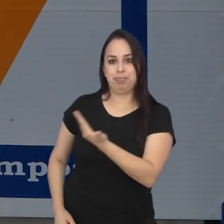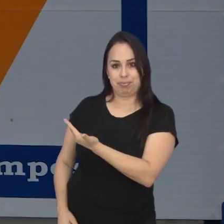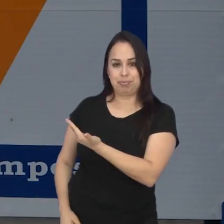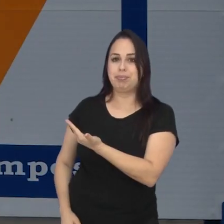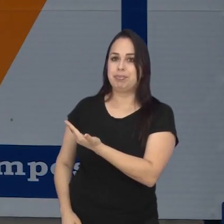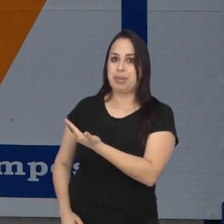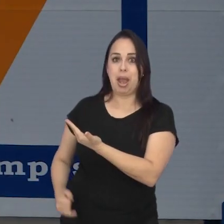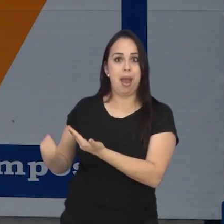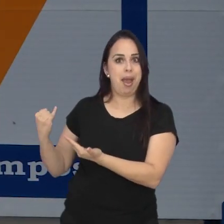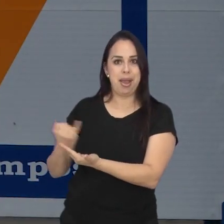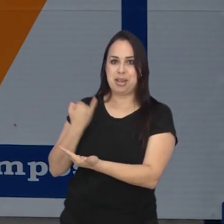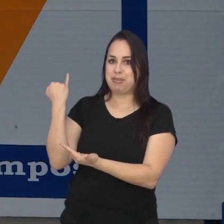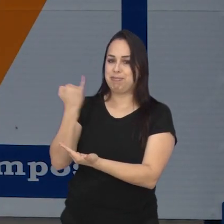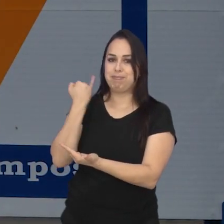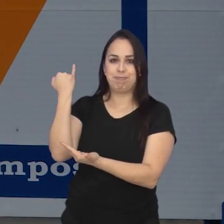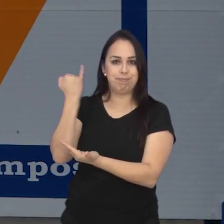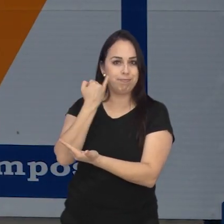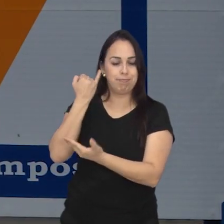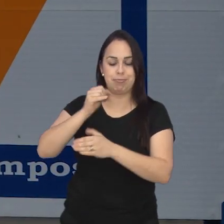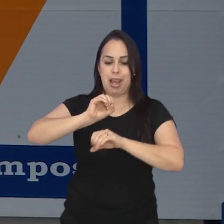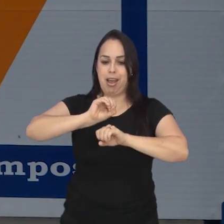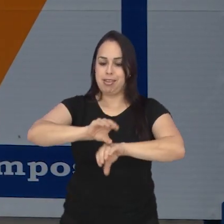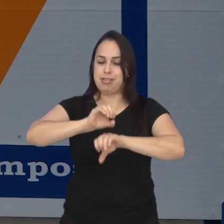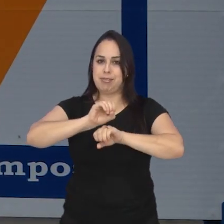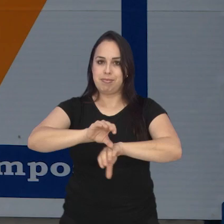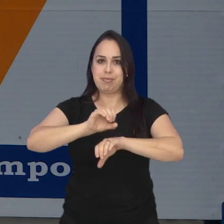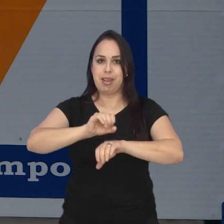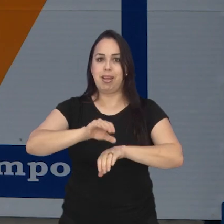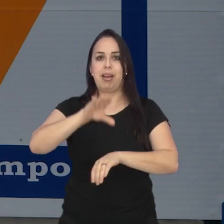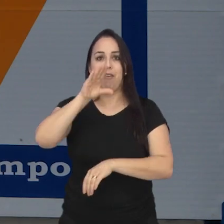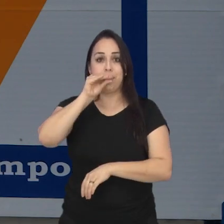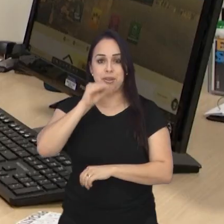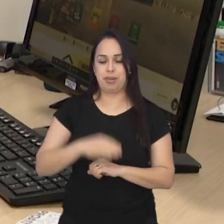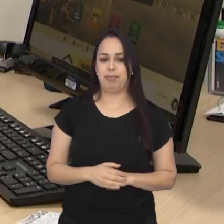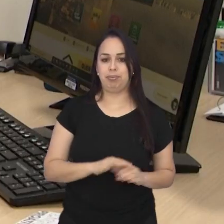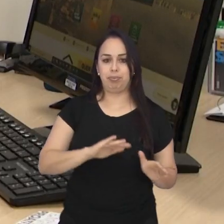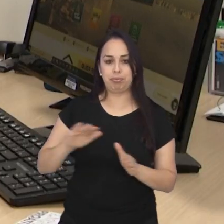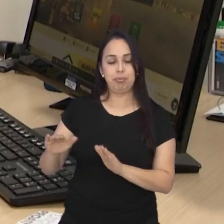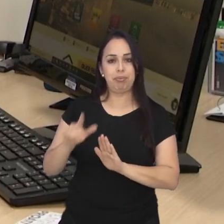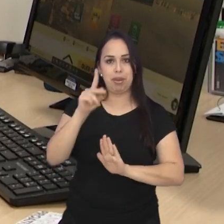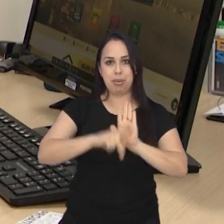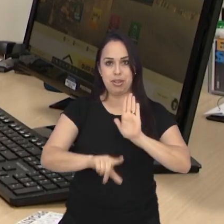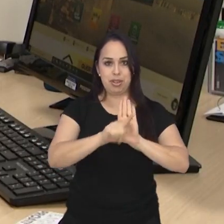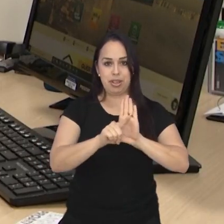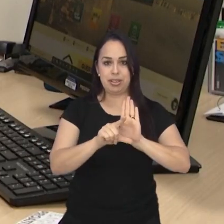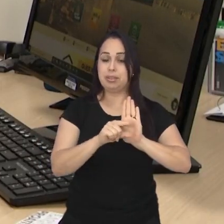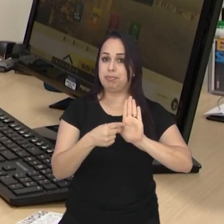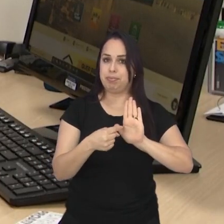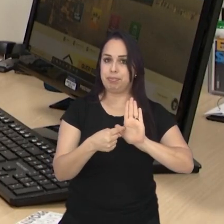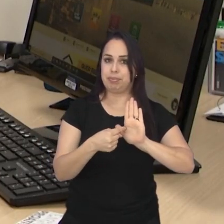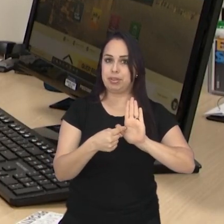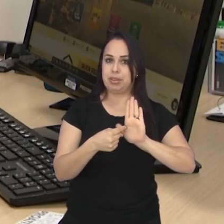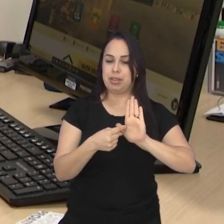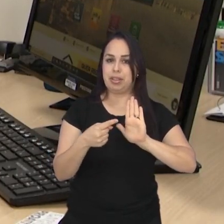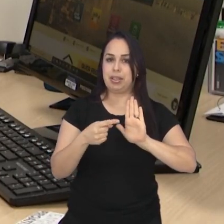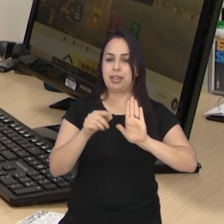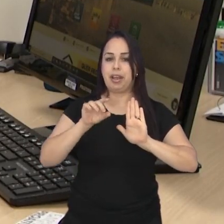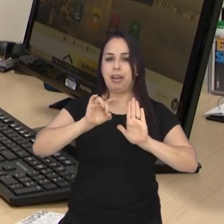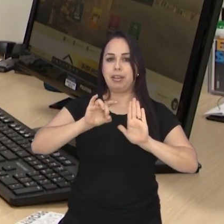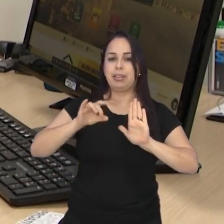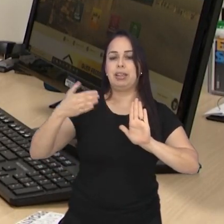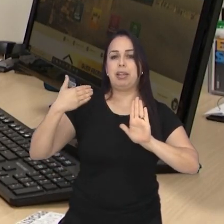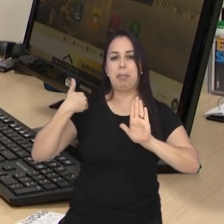defesa civil, é fundamental para a orientação dos funcionários. O projeto de lei é importante porque estabelece algumas